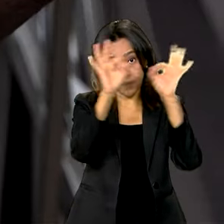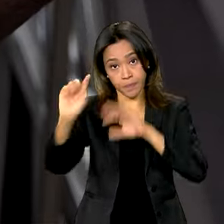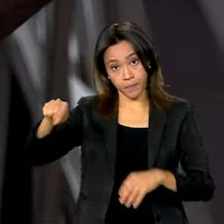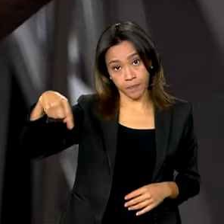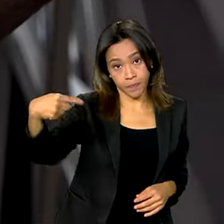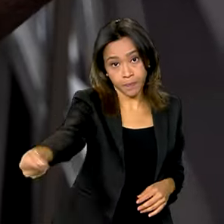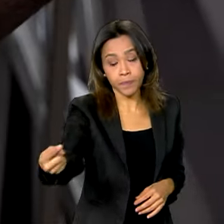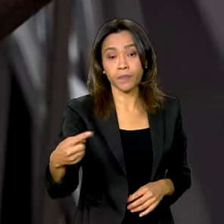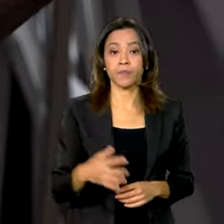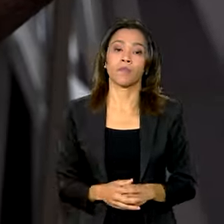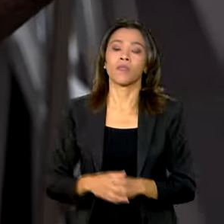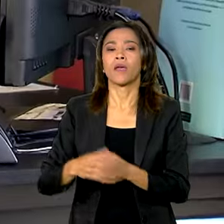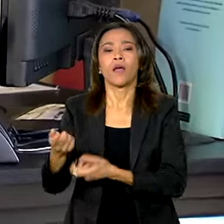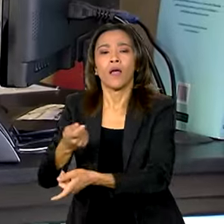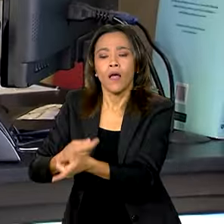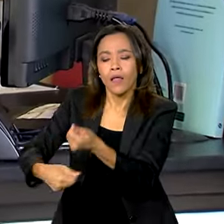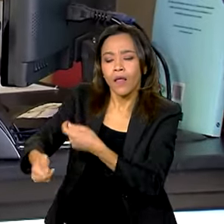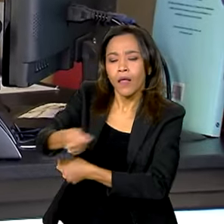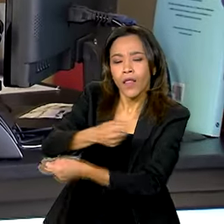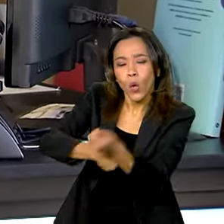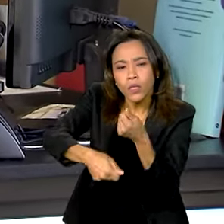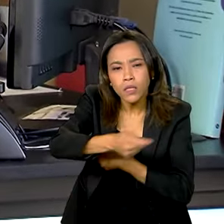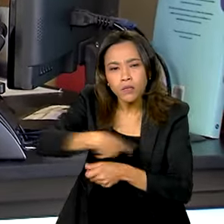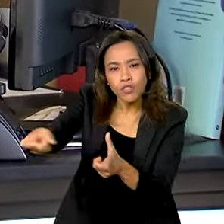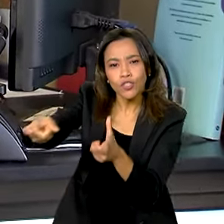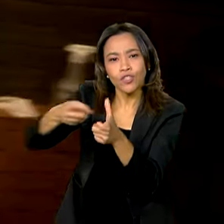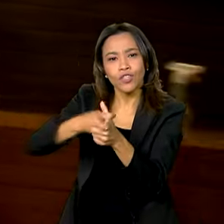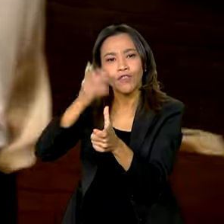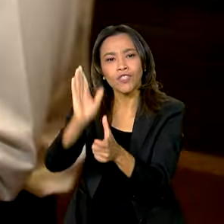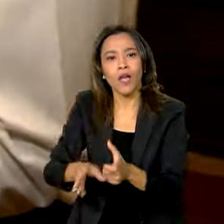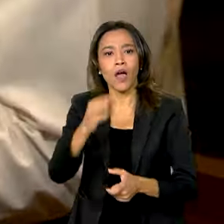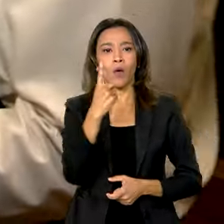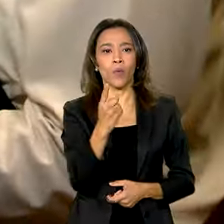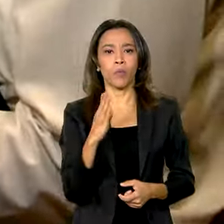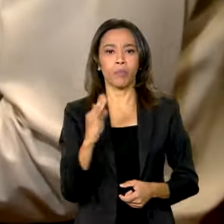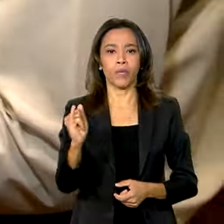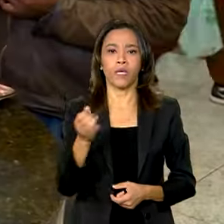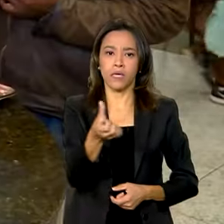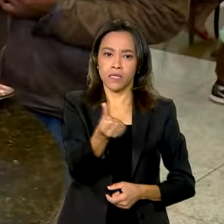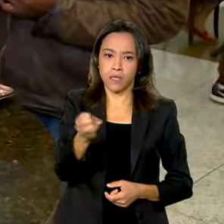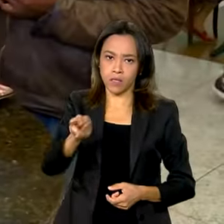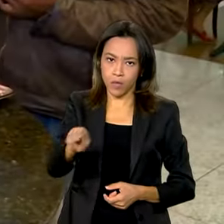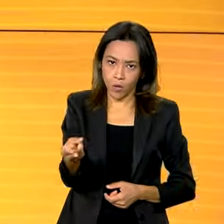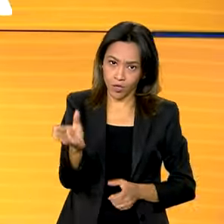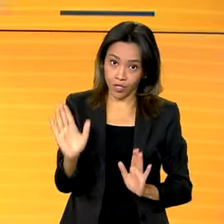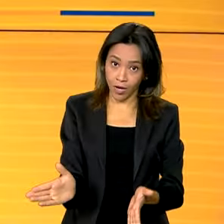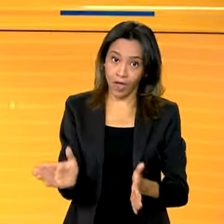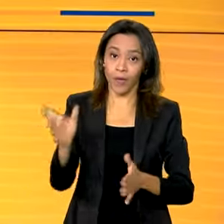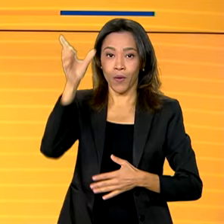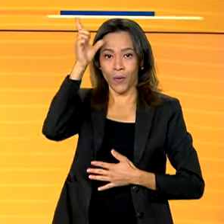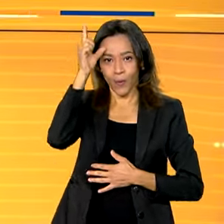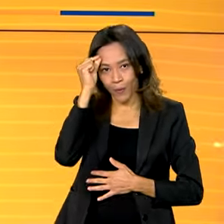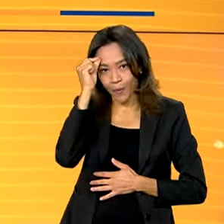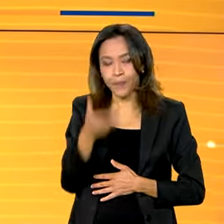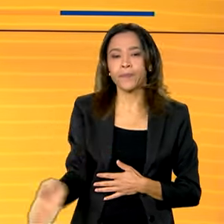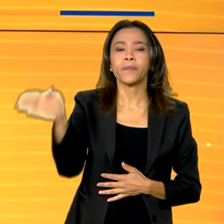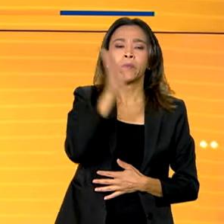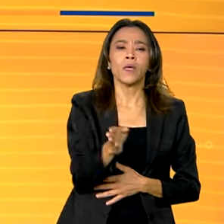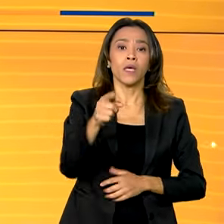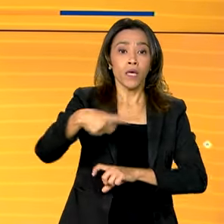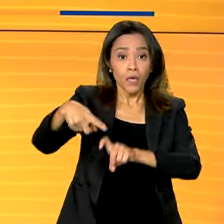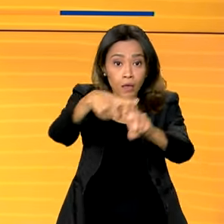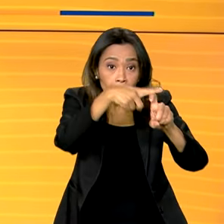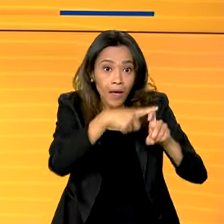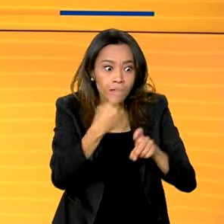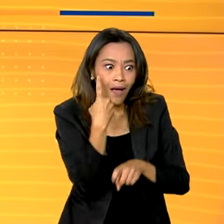Desenrola Pequenos Negócios já renegociou 1 bilhão e 600 milhões de reais em dívidas. E médicos interessados